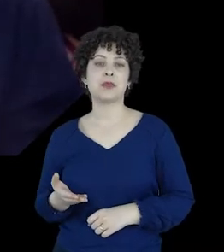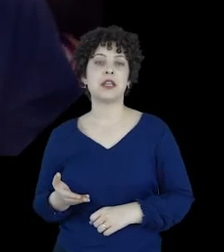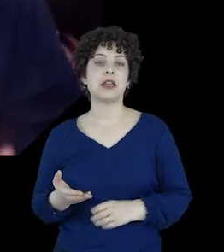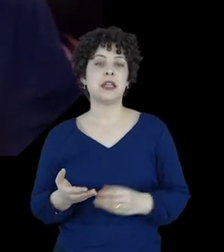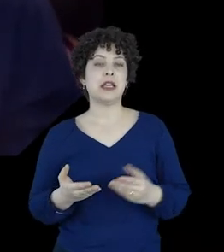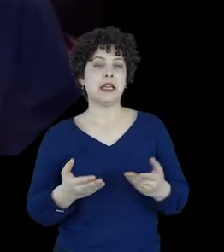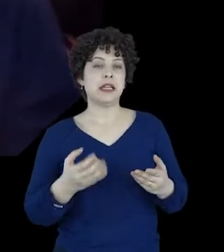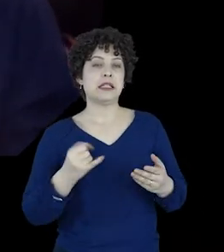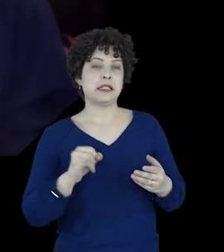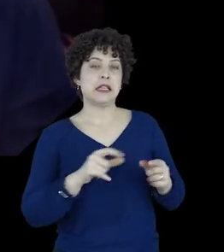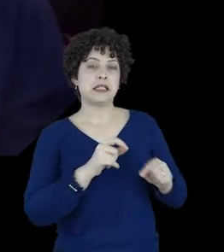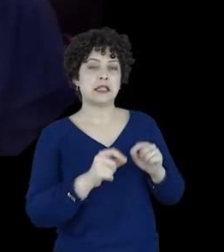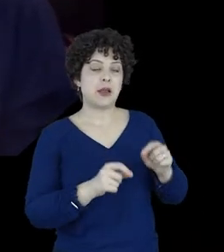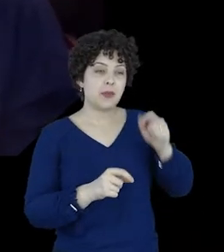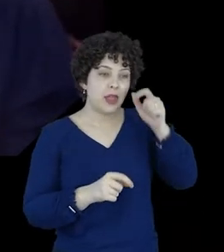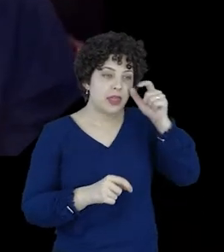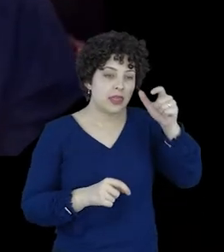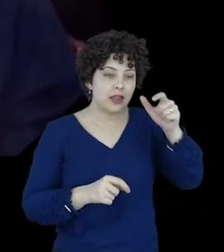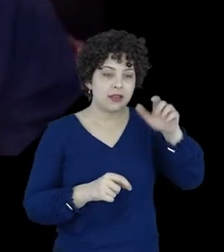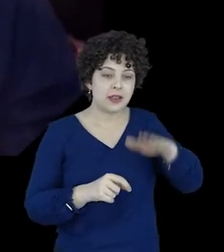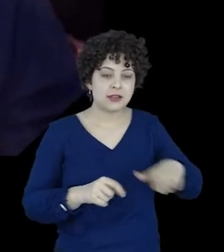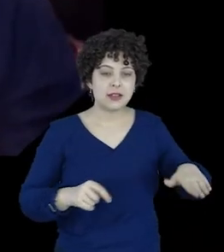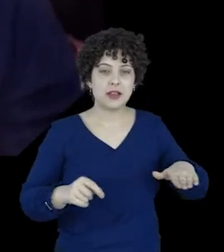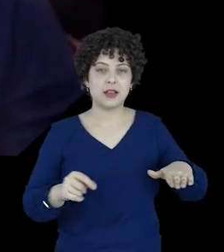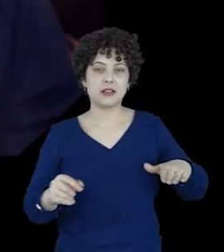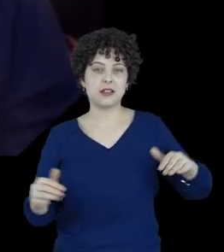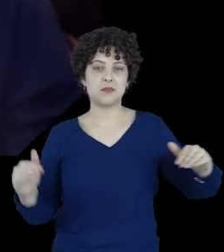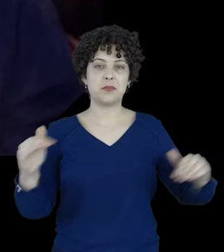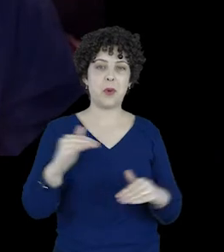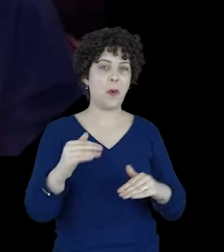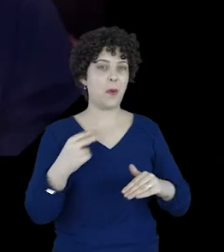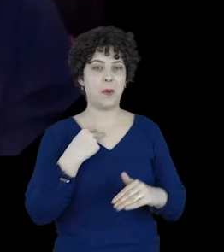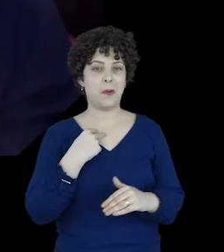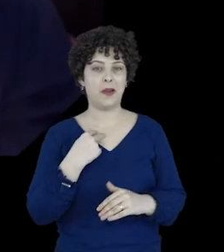se for em detrimento do interesse maior das crianças.